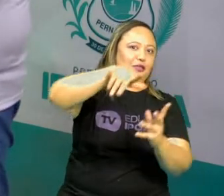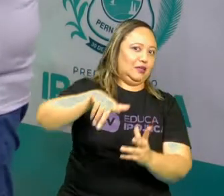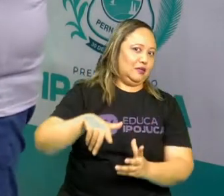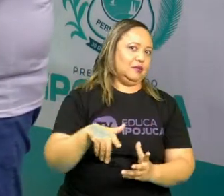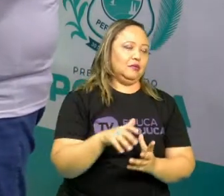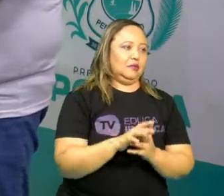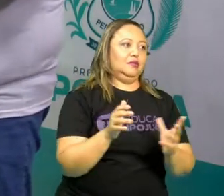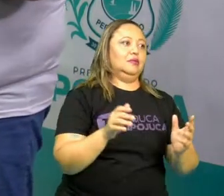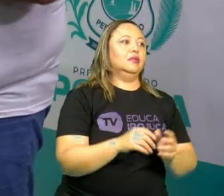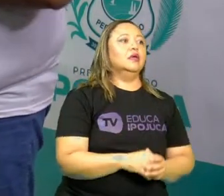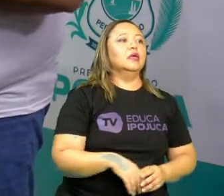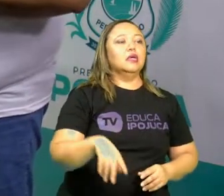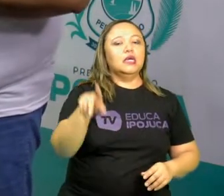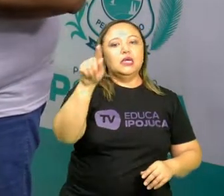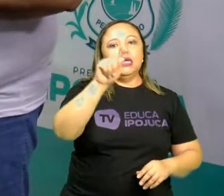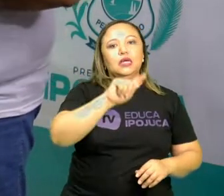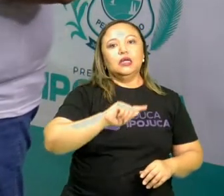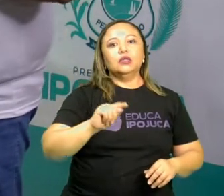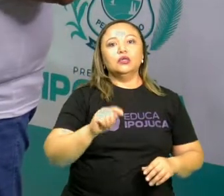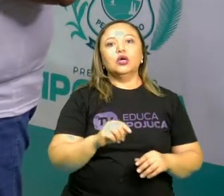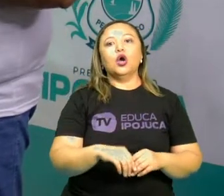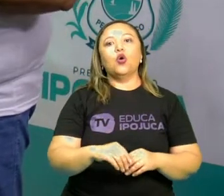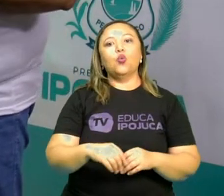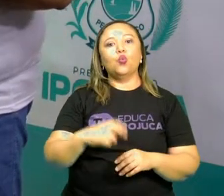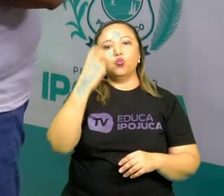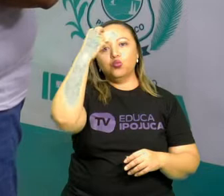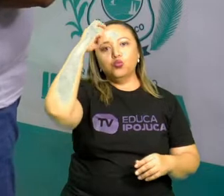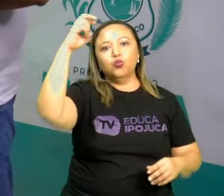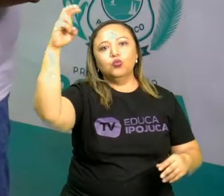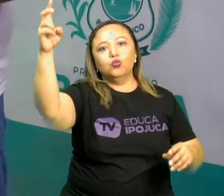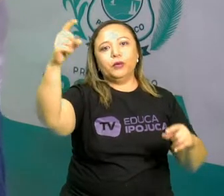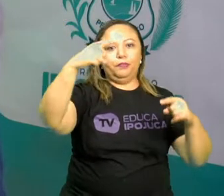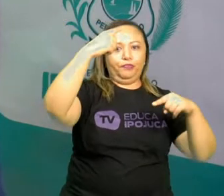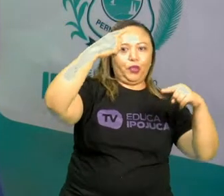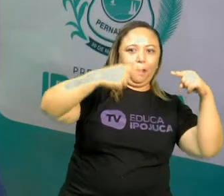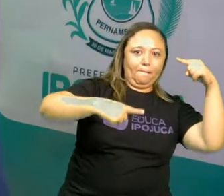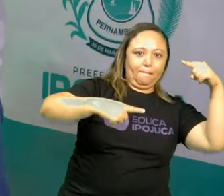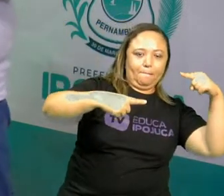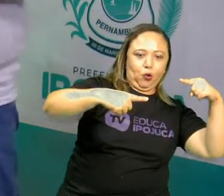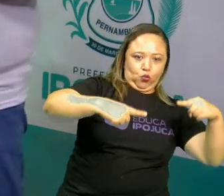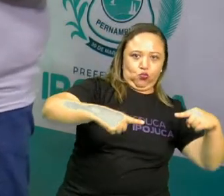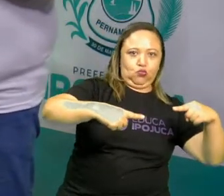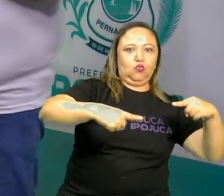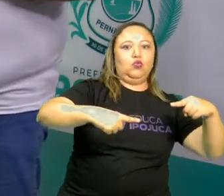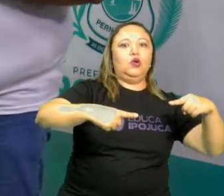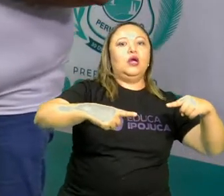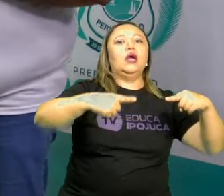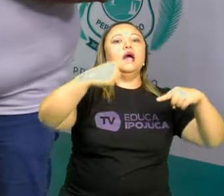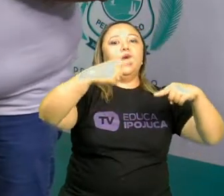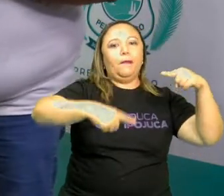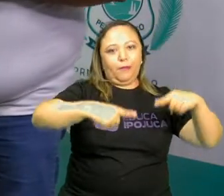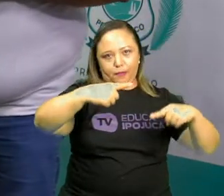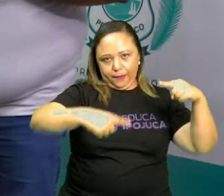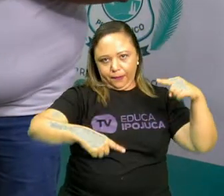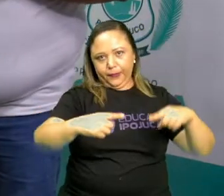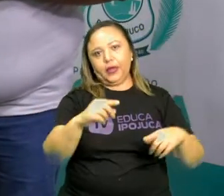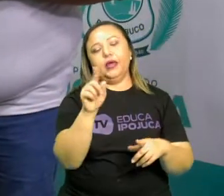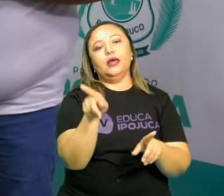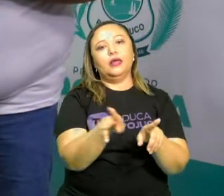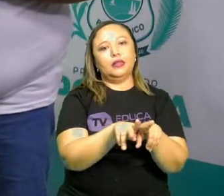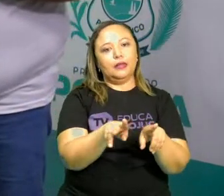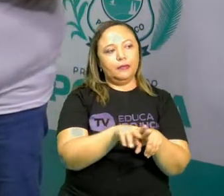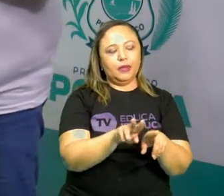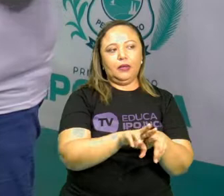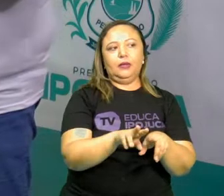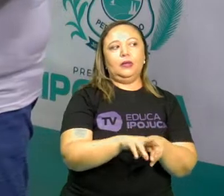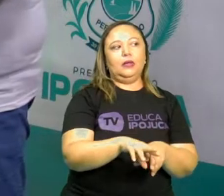Dispersões culturais, políticas e econômicas expandiram sua influência em âmbito internacional.